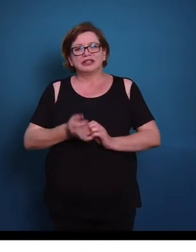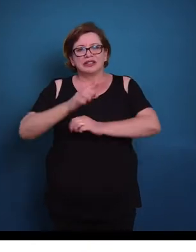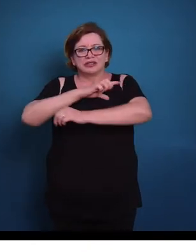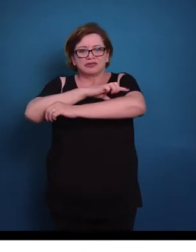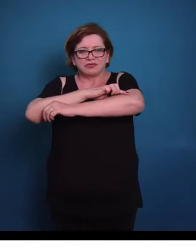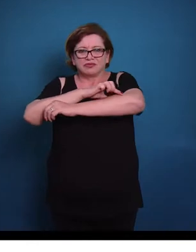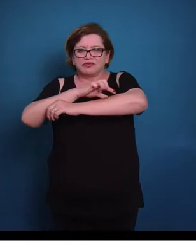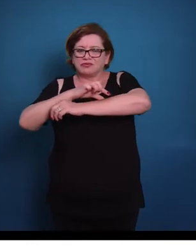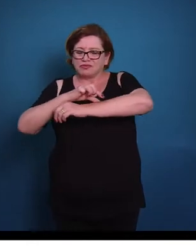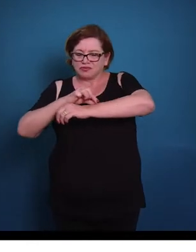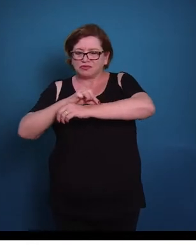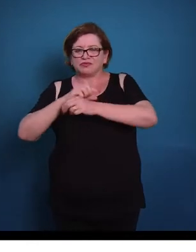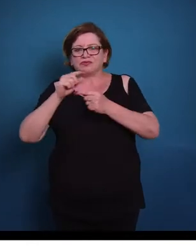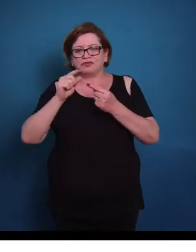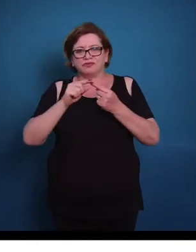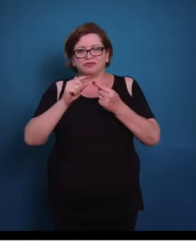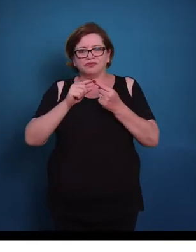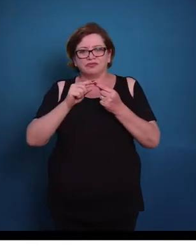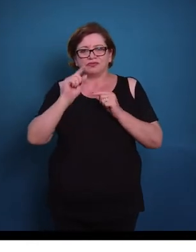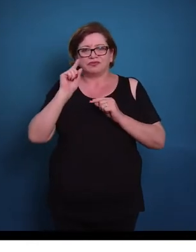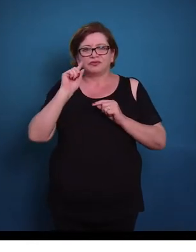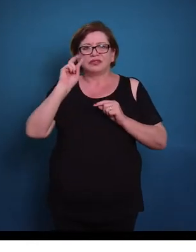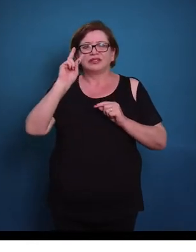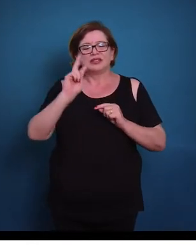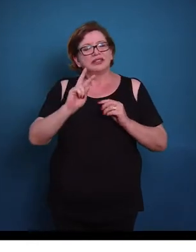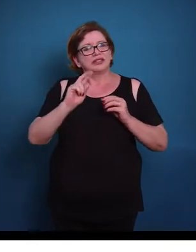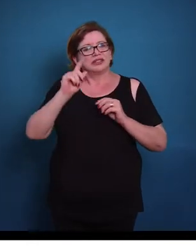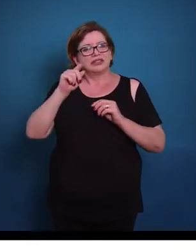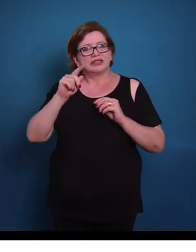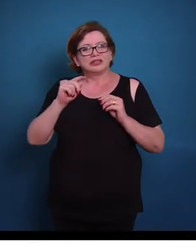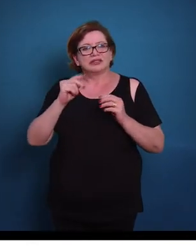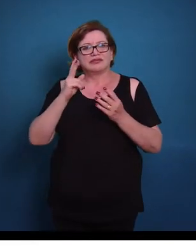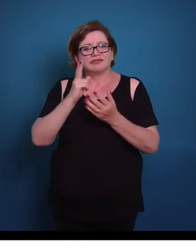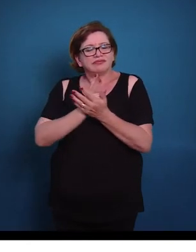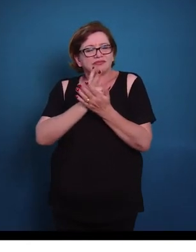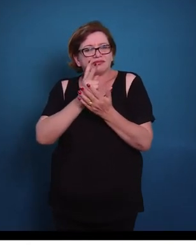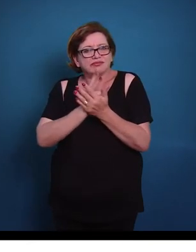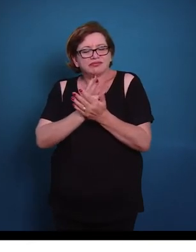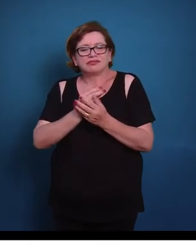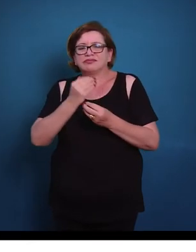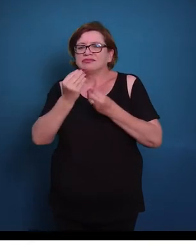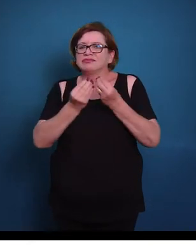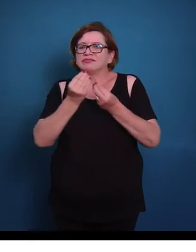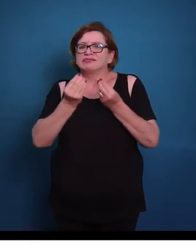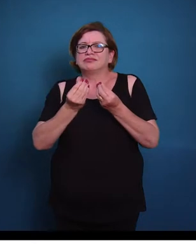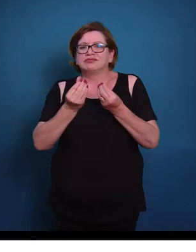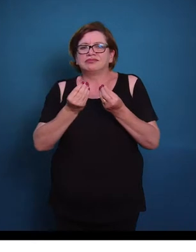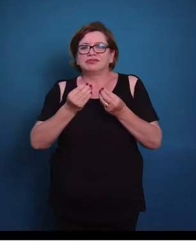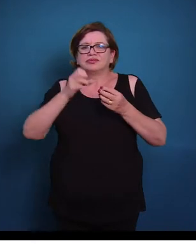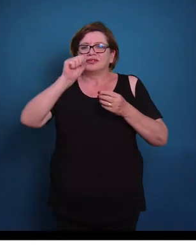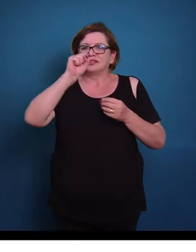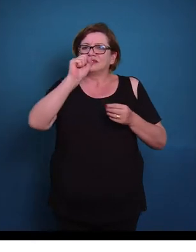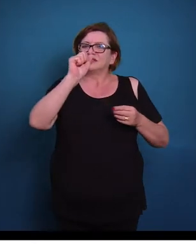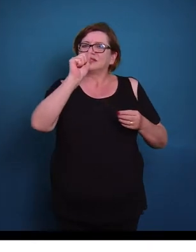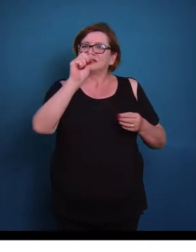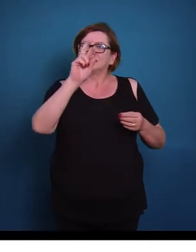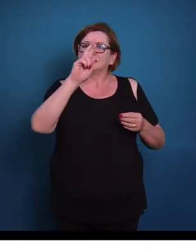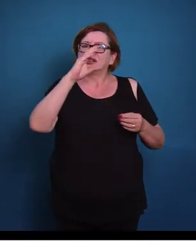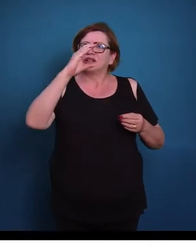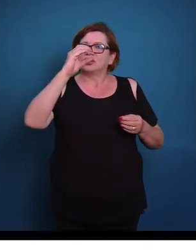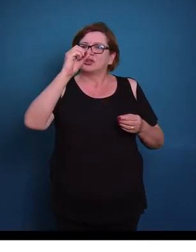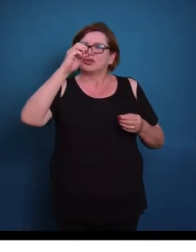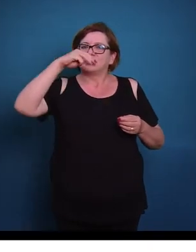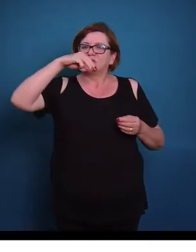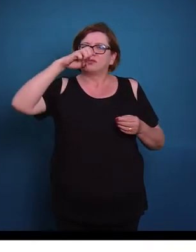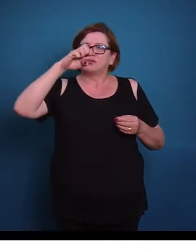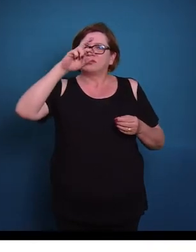o músculo esquelético, esse padrão esquelético, ele é formado pela repetição de sarcômeros. Então o que são